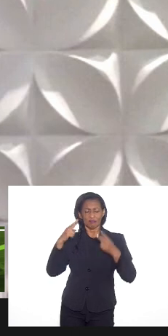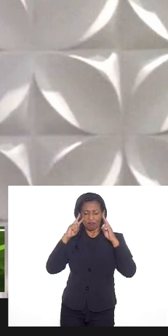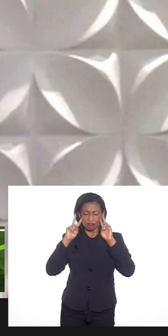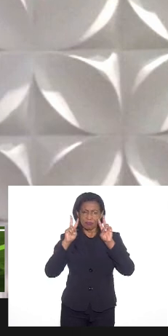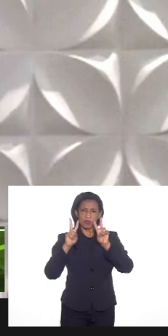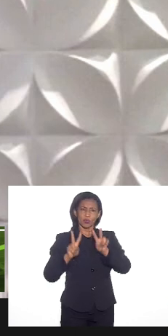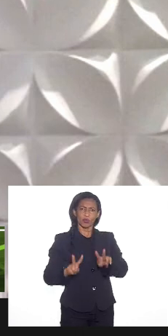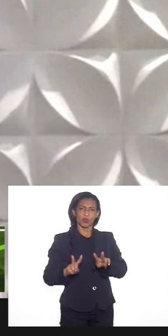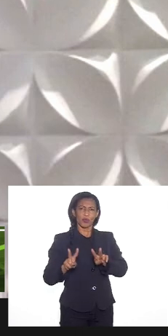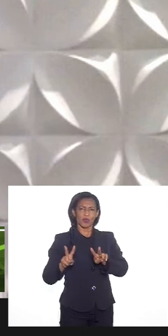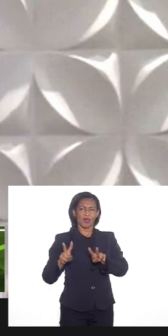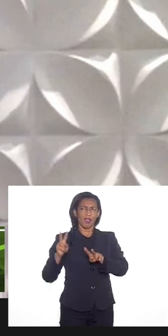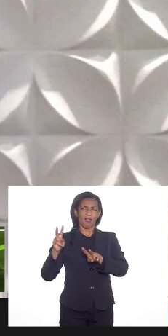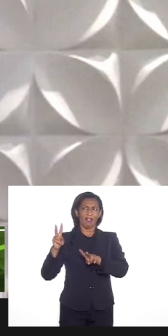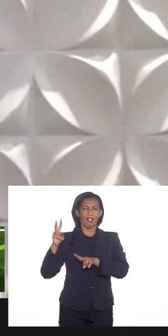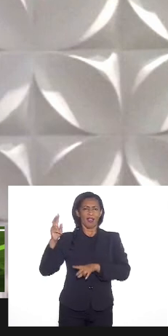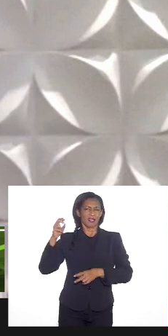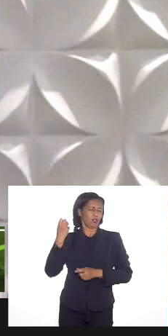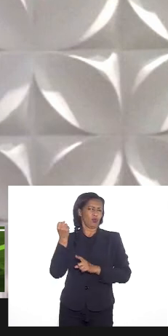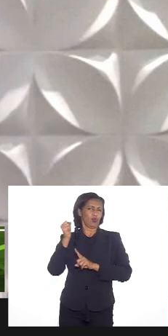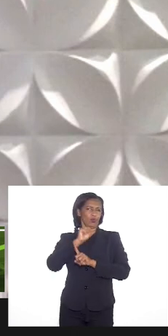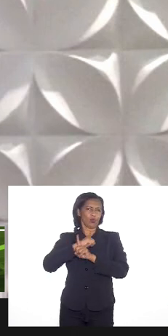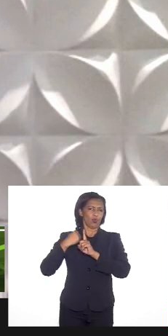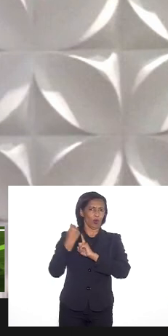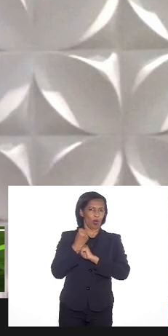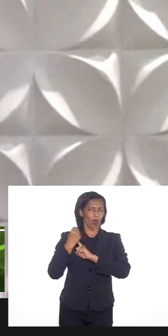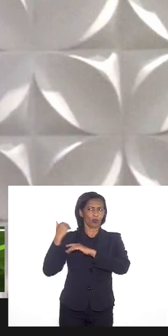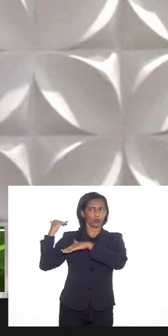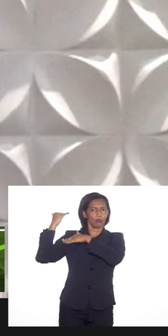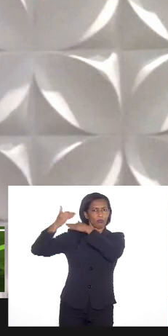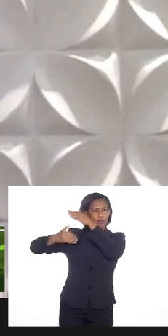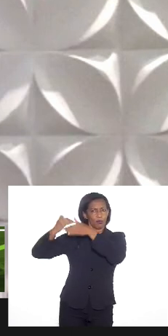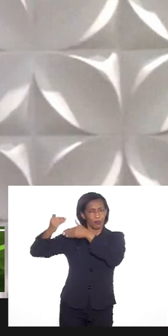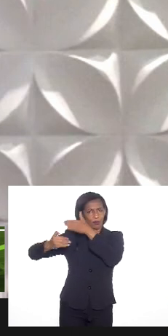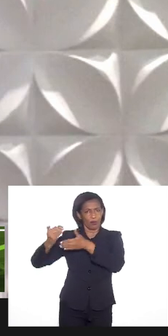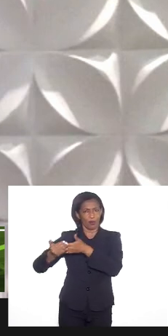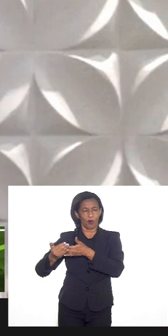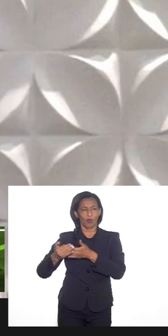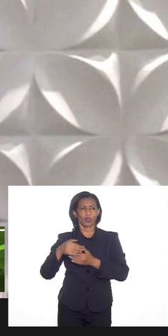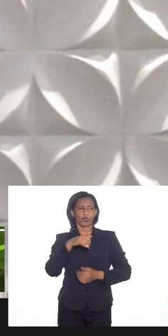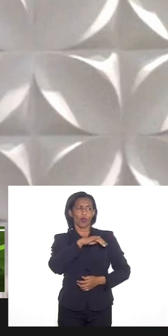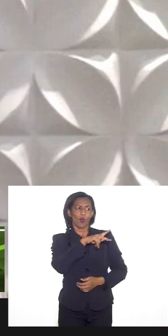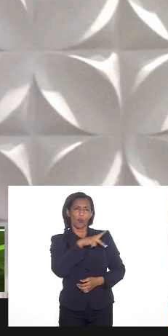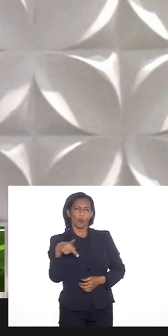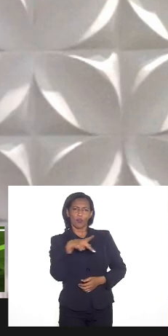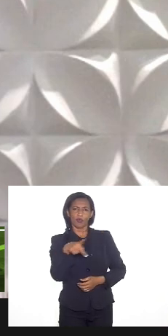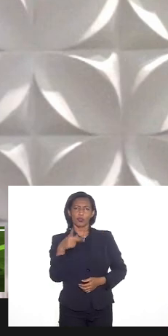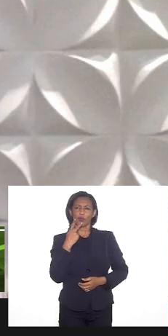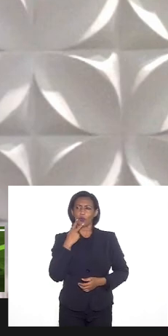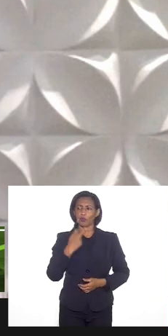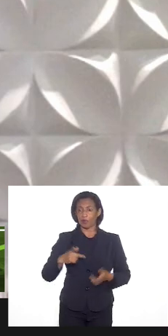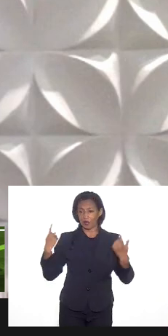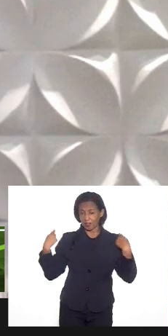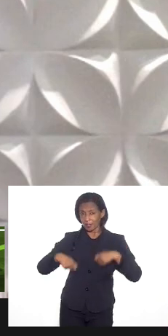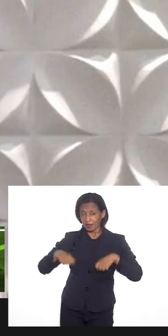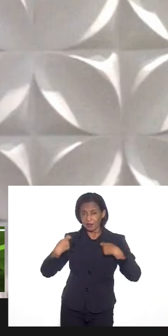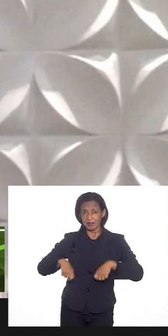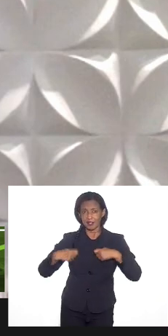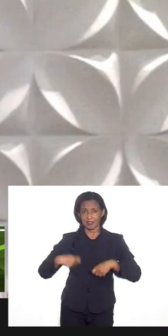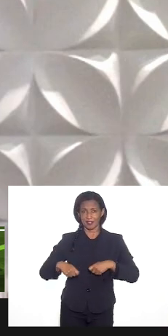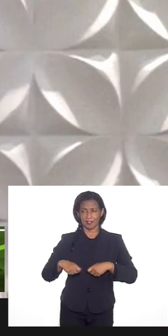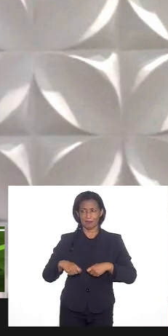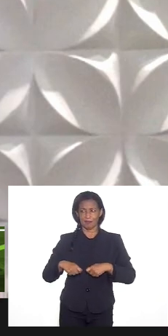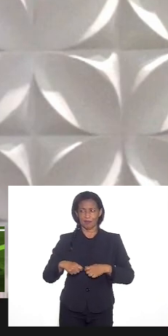antropológico e sociológico, o professor doutor Adailton quando fala da necessidade da